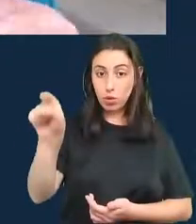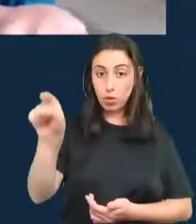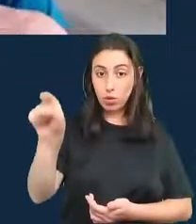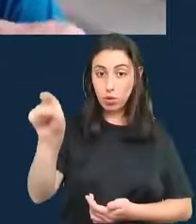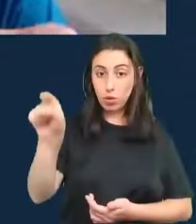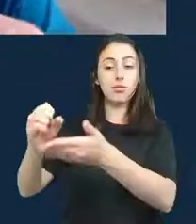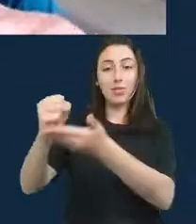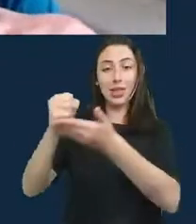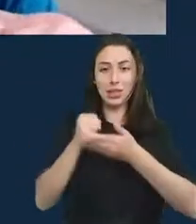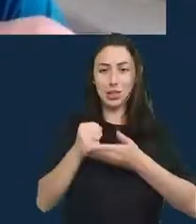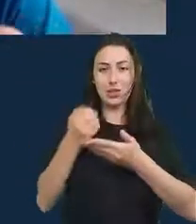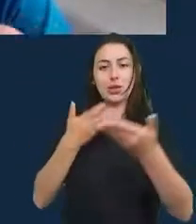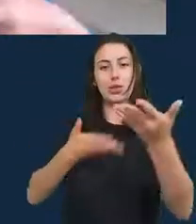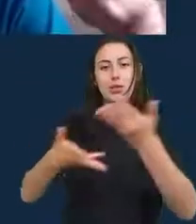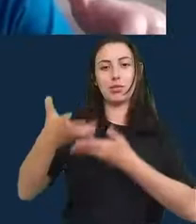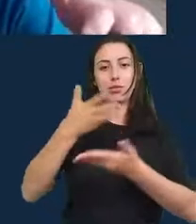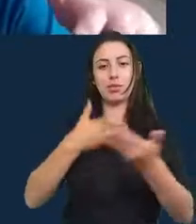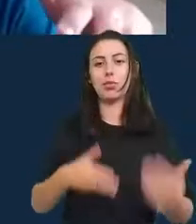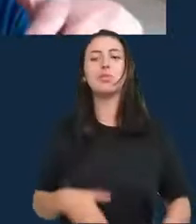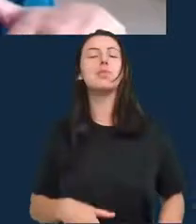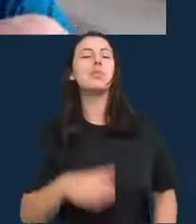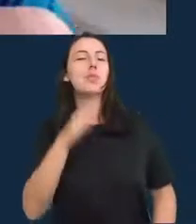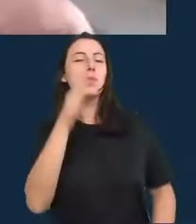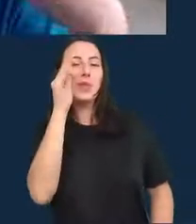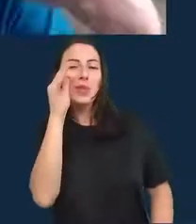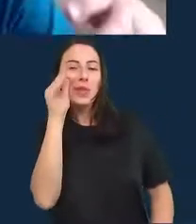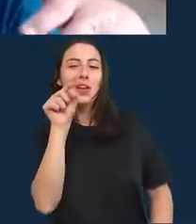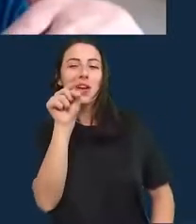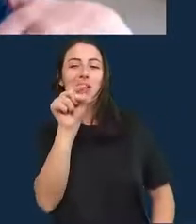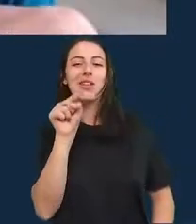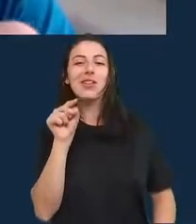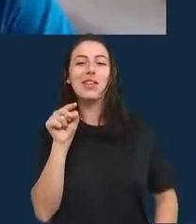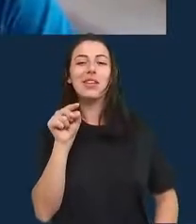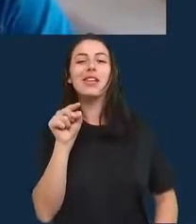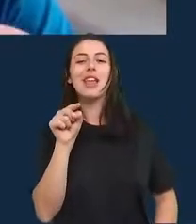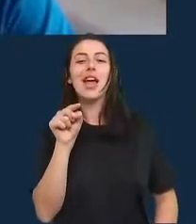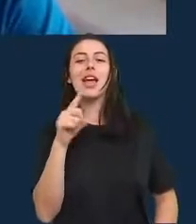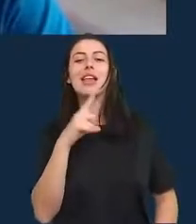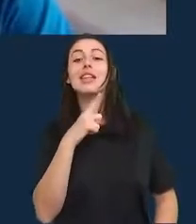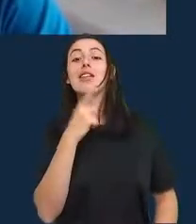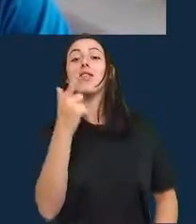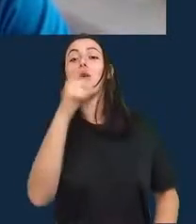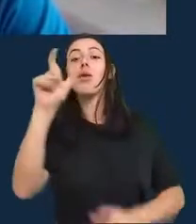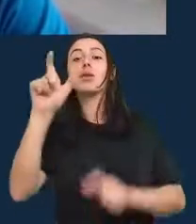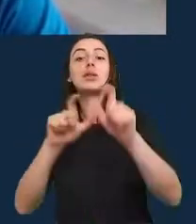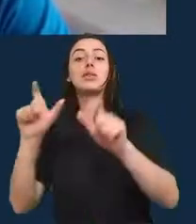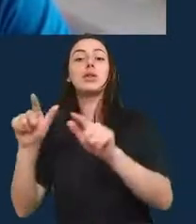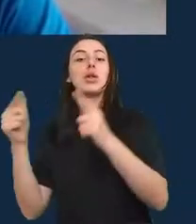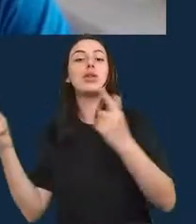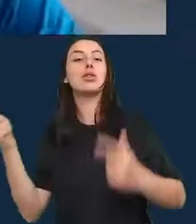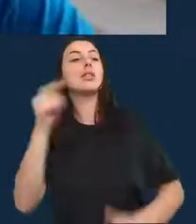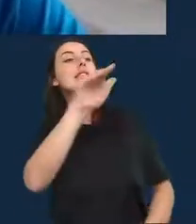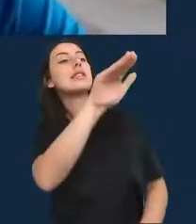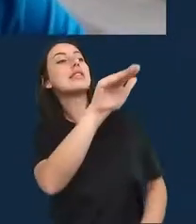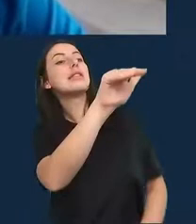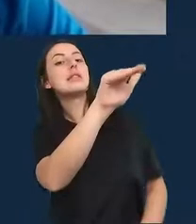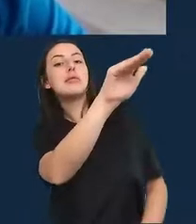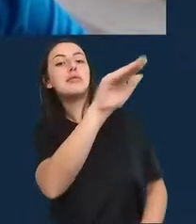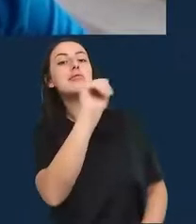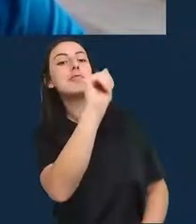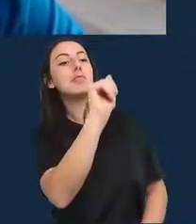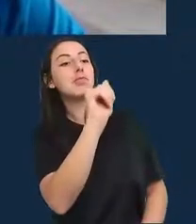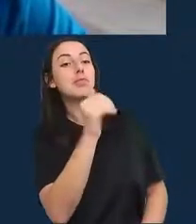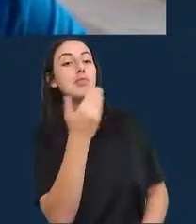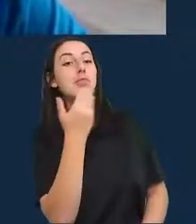Por curiosidade, agora, você foi abordada por muitos jornalistas de diferentes jornais que usaram o seu modelo, que falaram sobre ele?